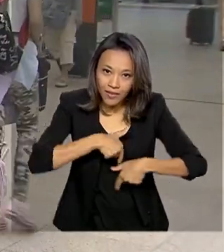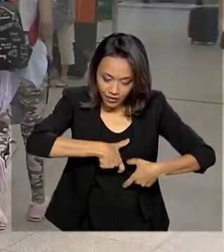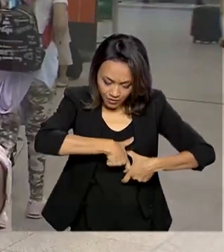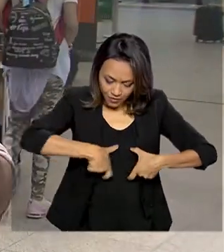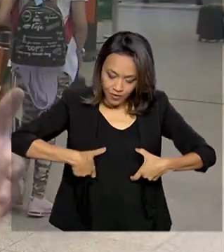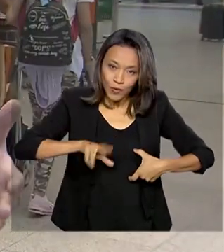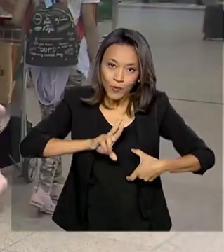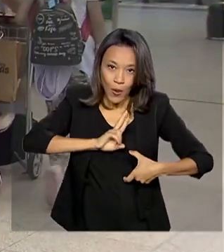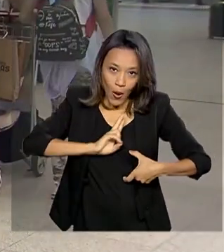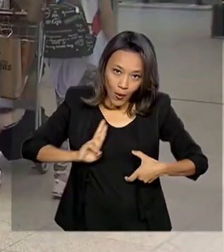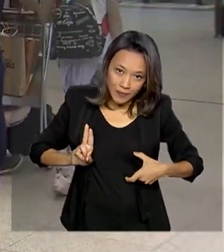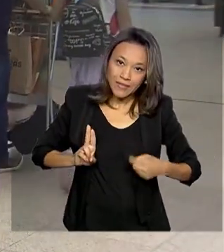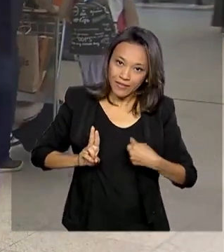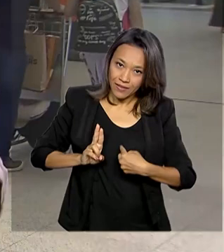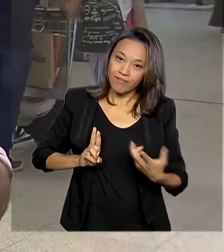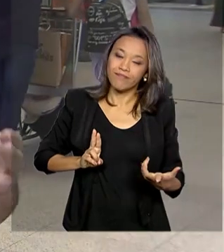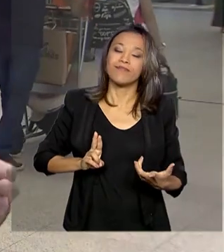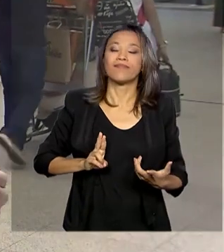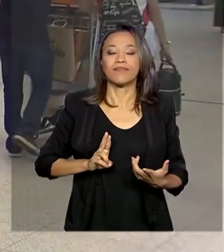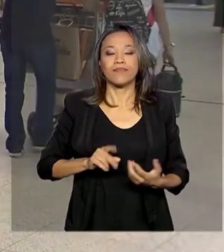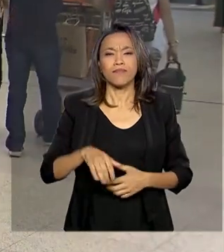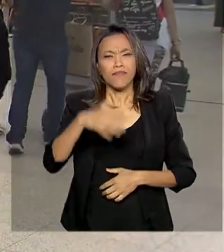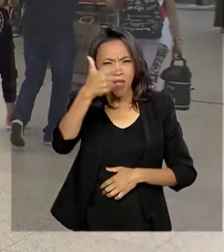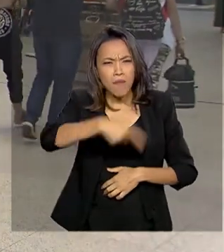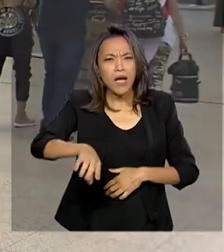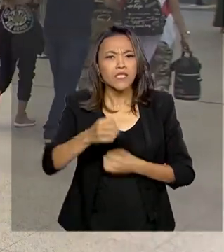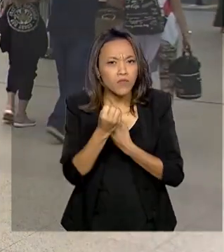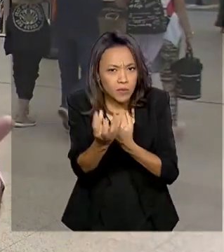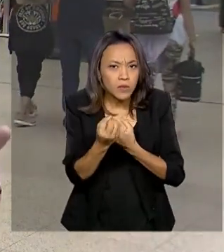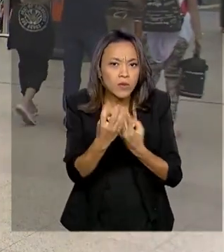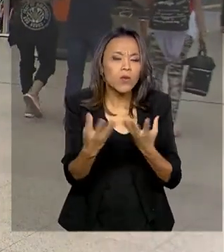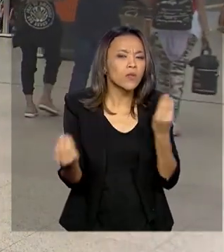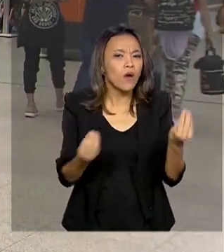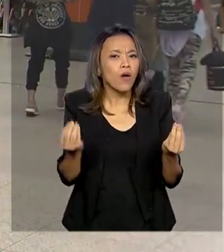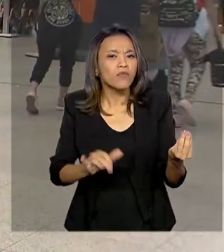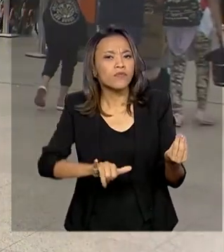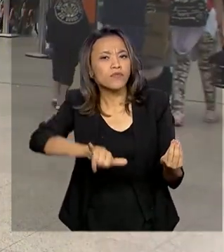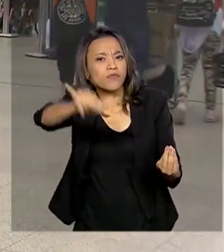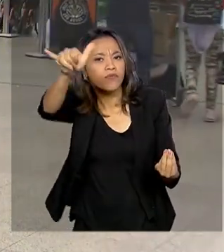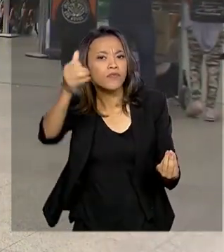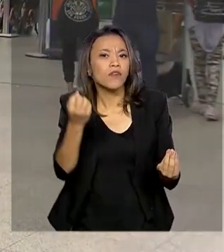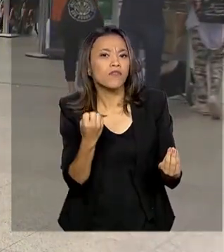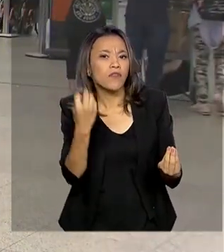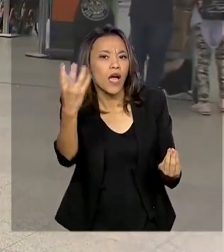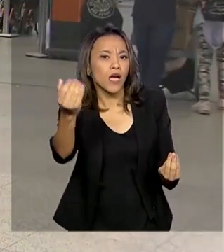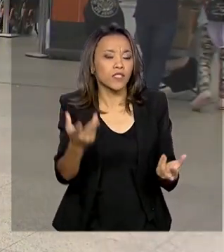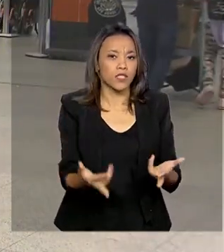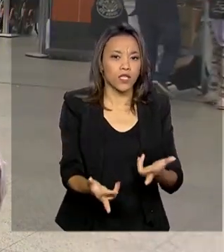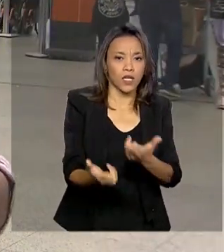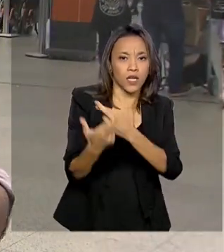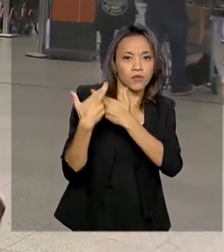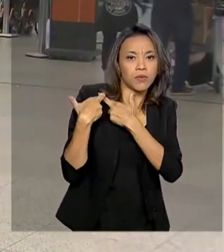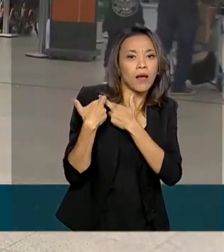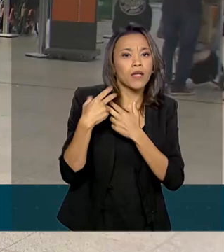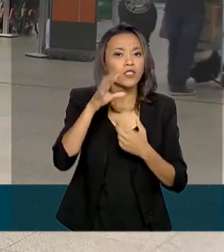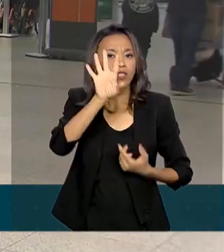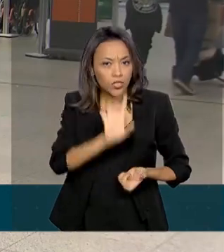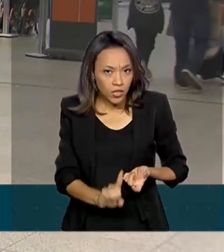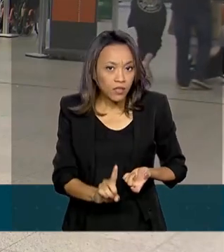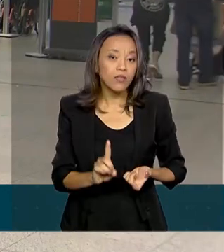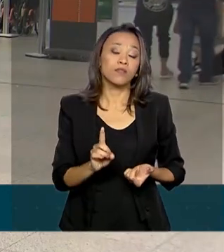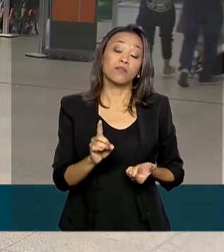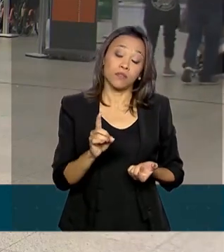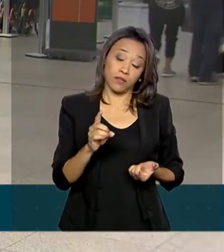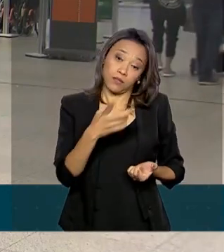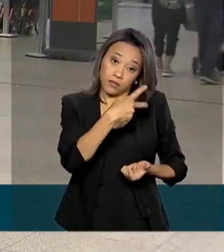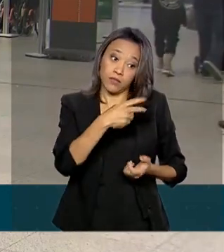inglês, May I Help. Para mais informações sobre viagens e direitos e responsabilidades dos passageiros e também das